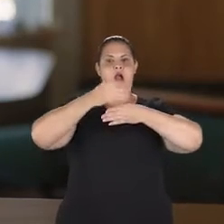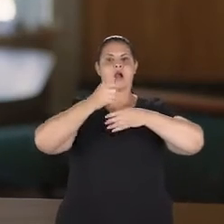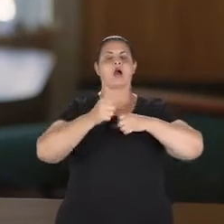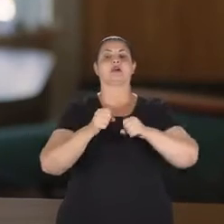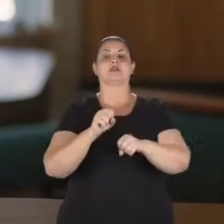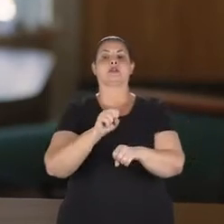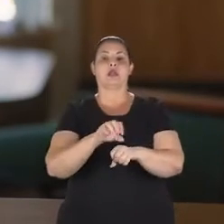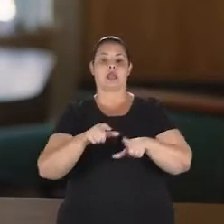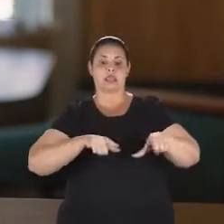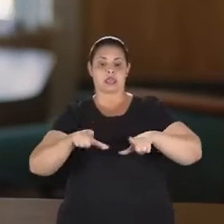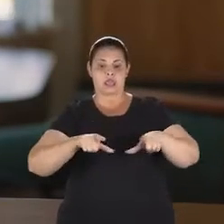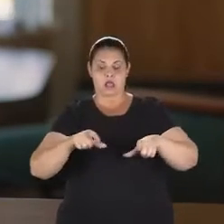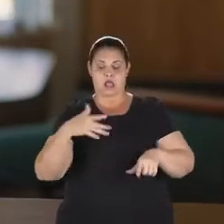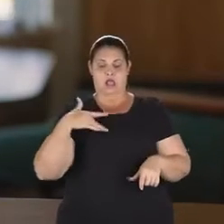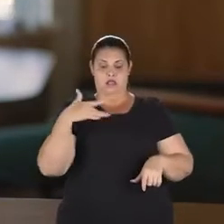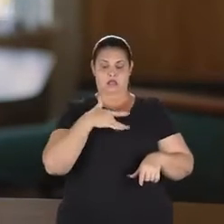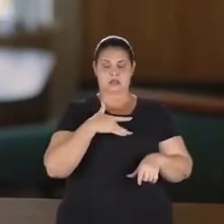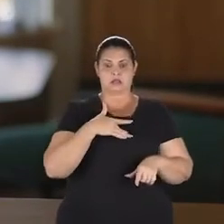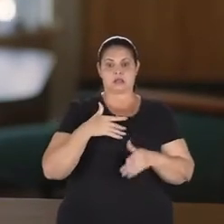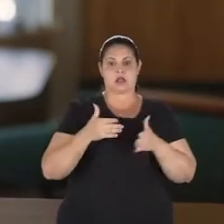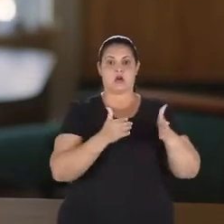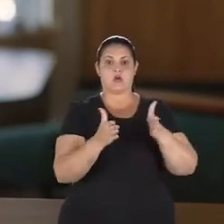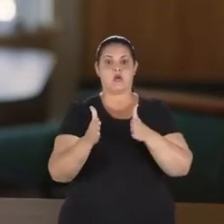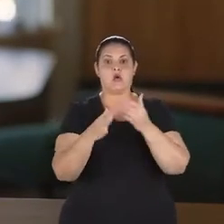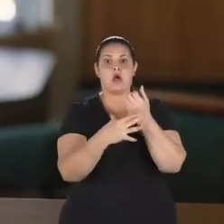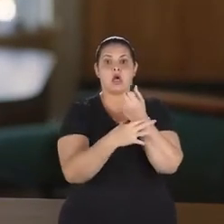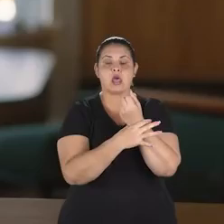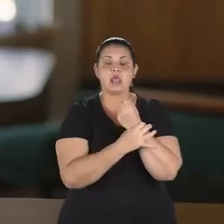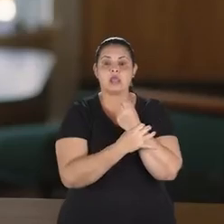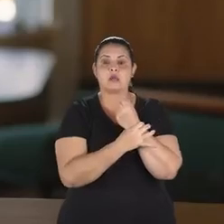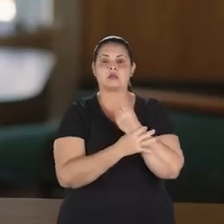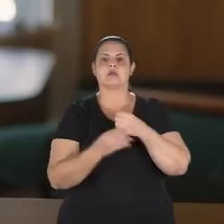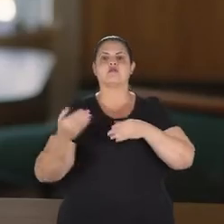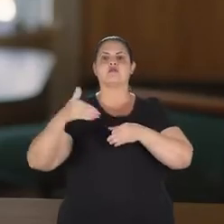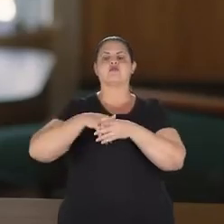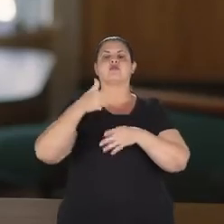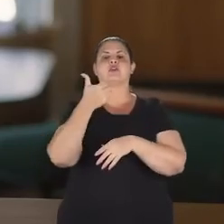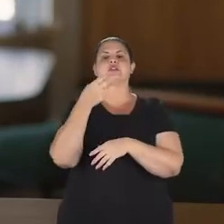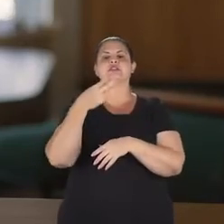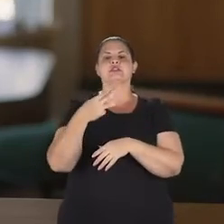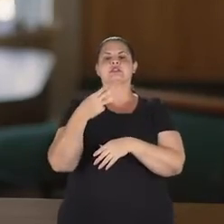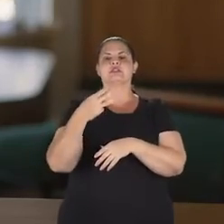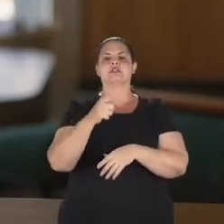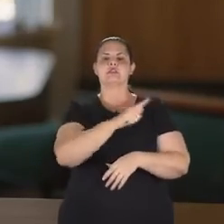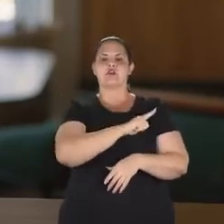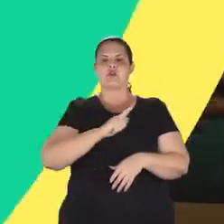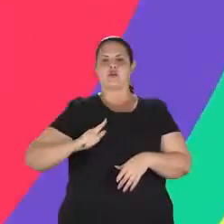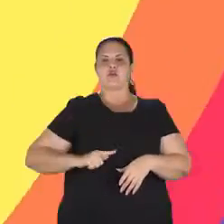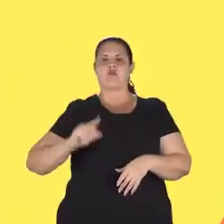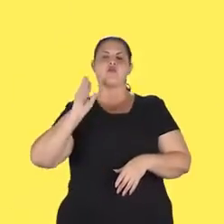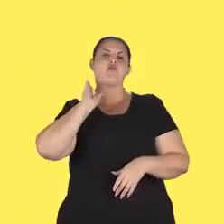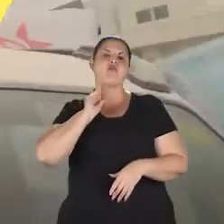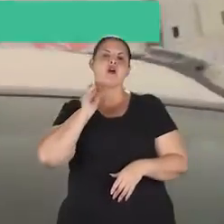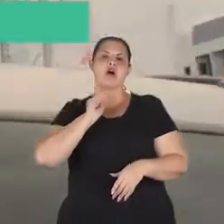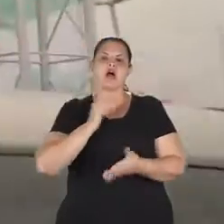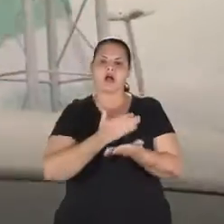empregos, melhorar a saúde, segurança e a educação. Vote 13. Vote Fátima, governadora.